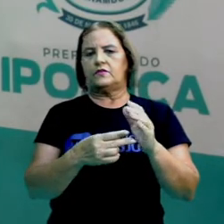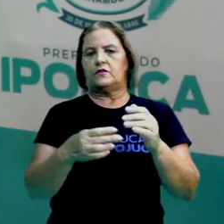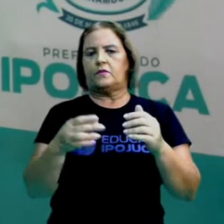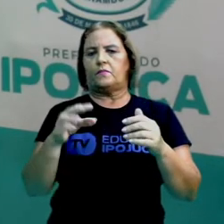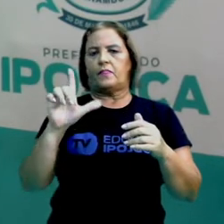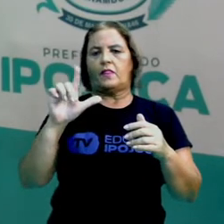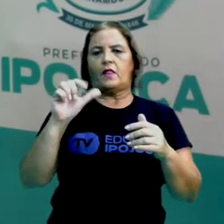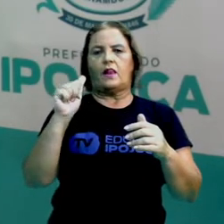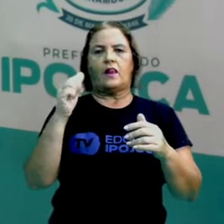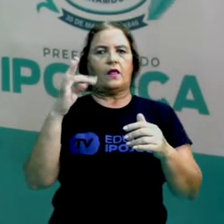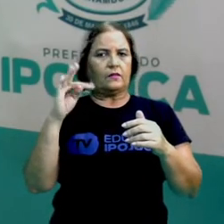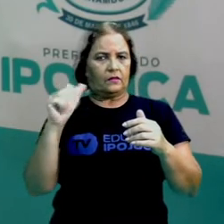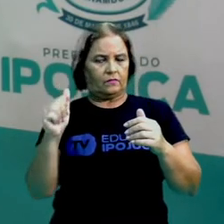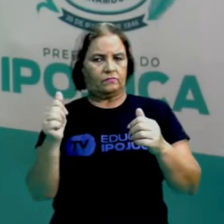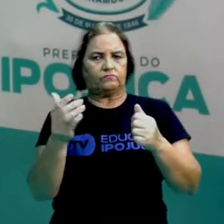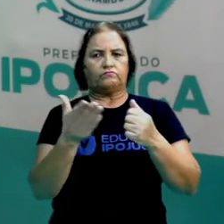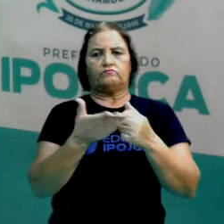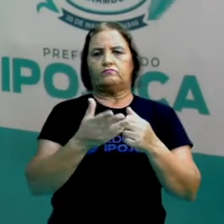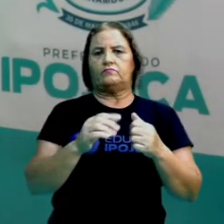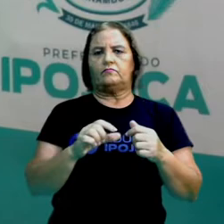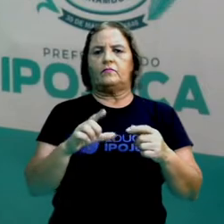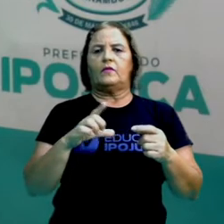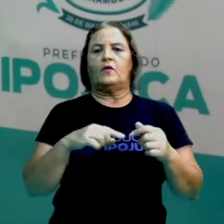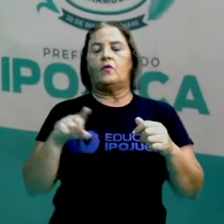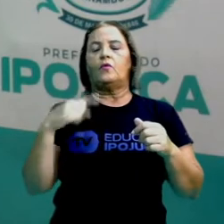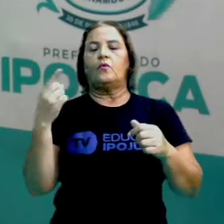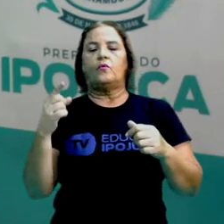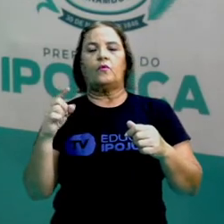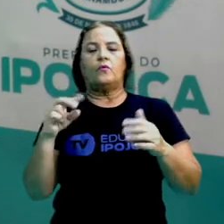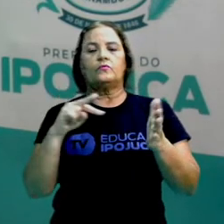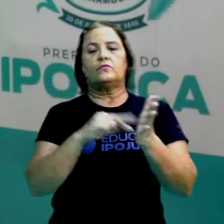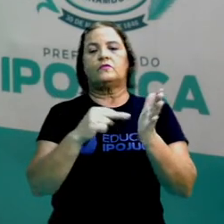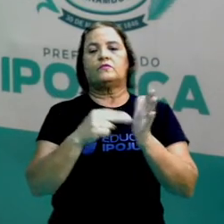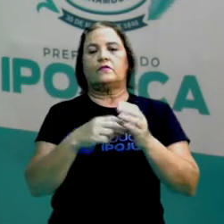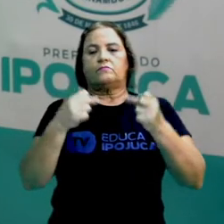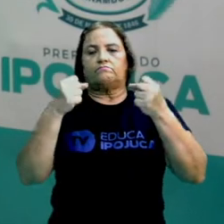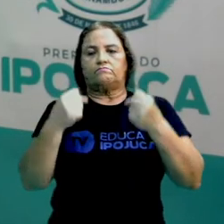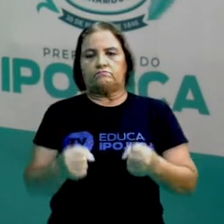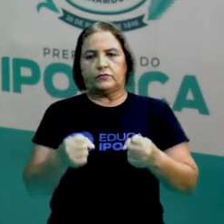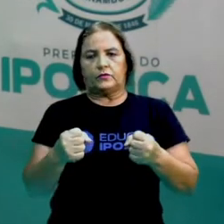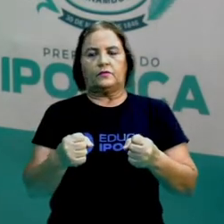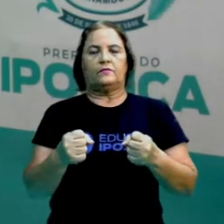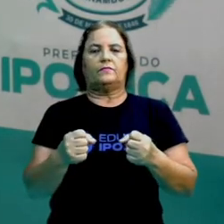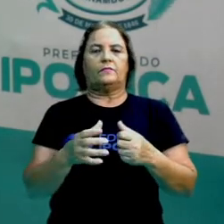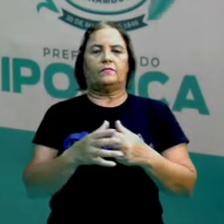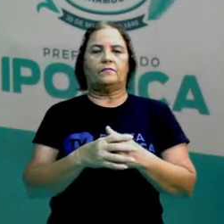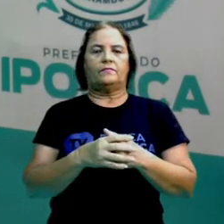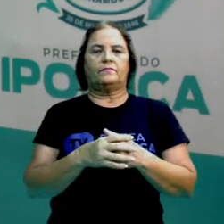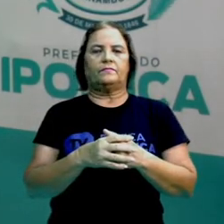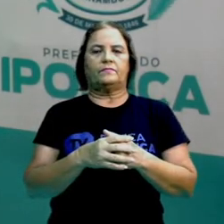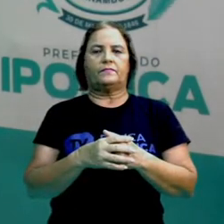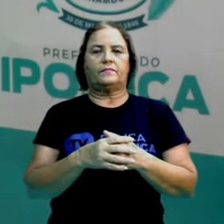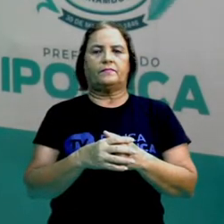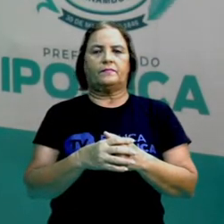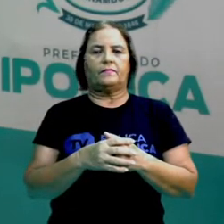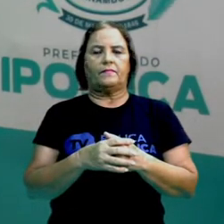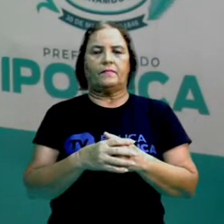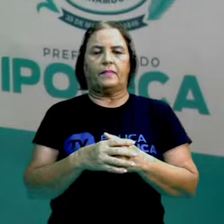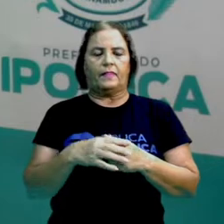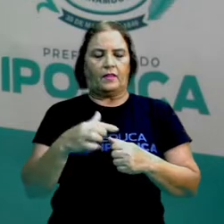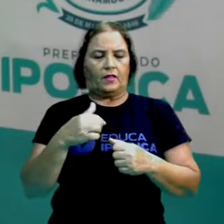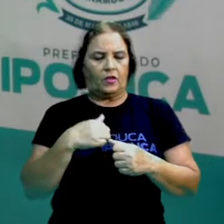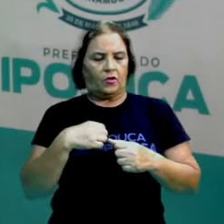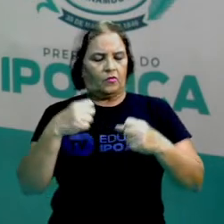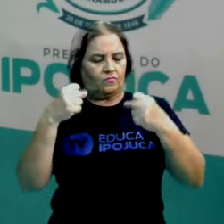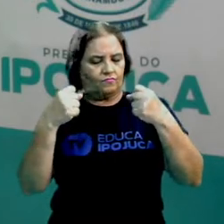Existe até uma frase, né, que o pessoal brinca bastante aí nos cursos de inglês, que é I can kick the can. Eu posso